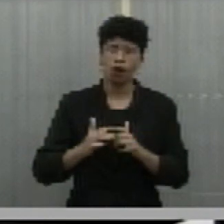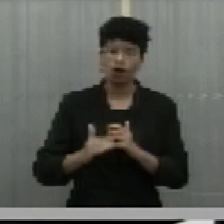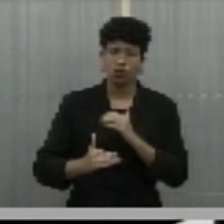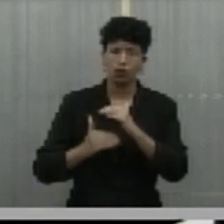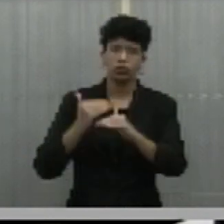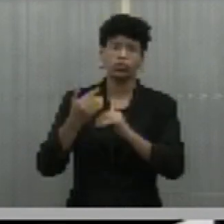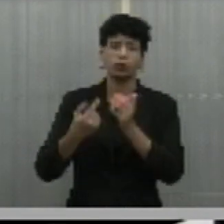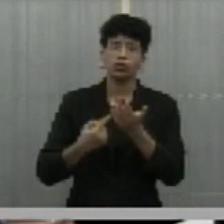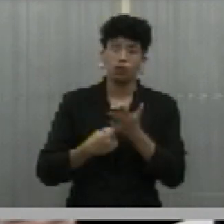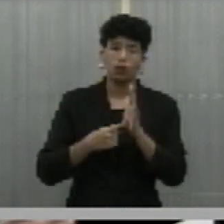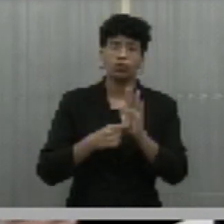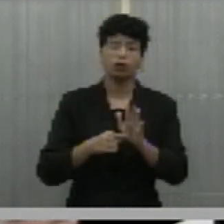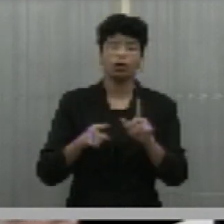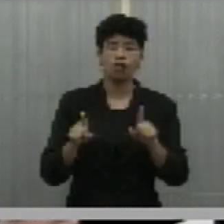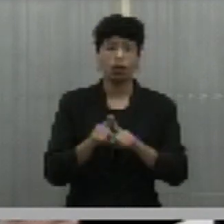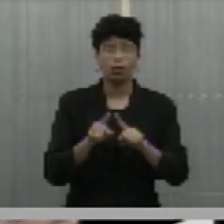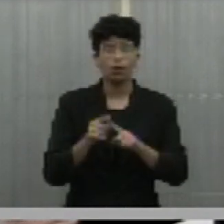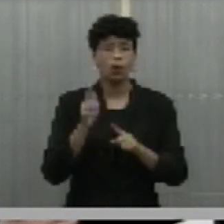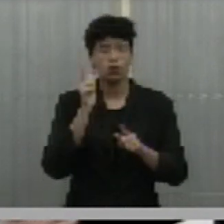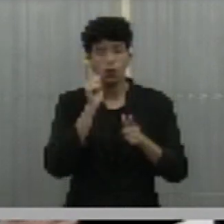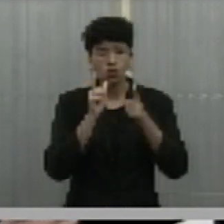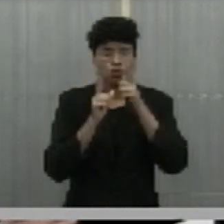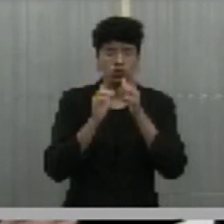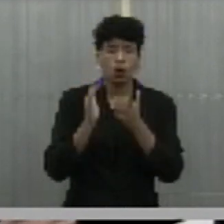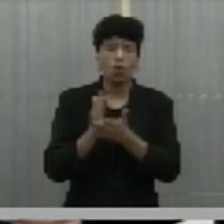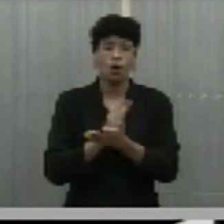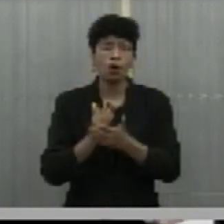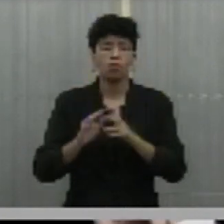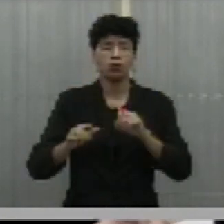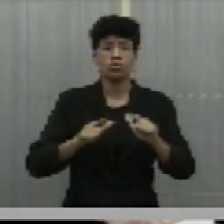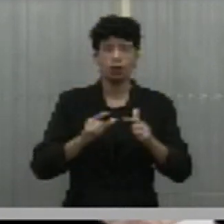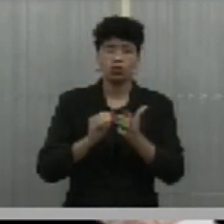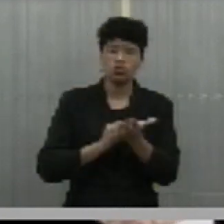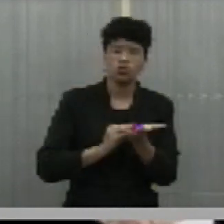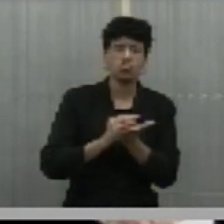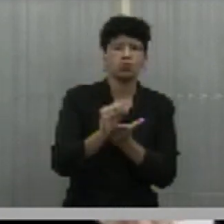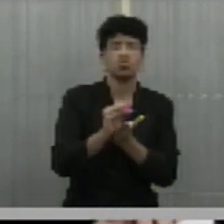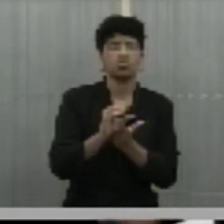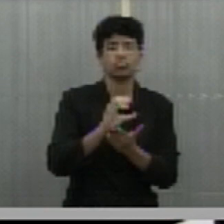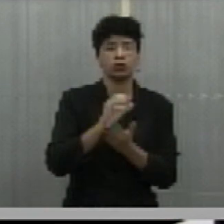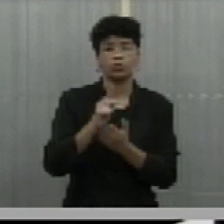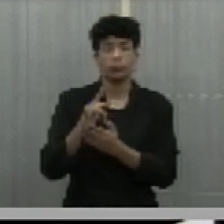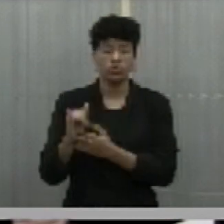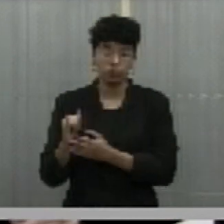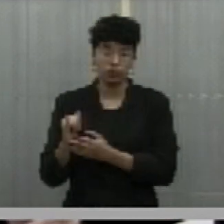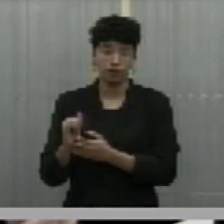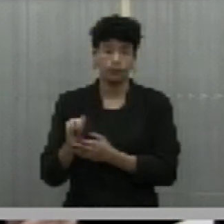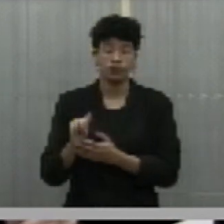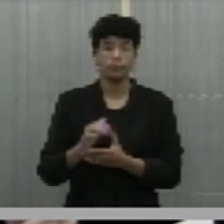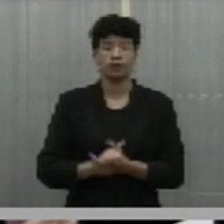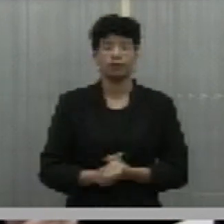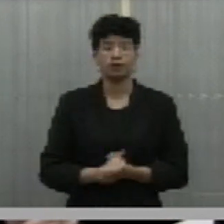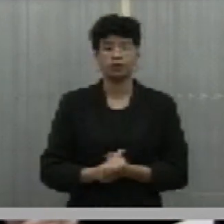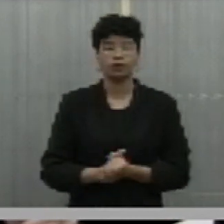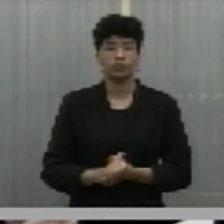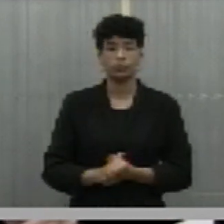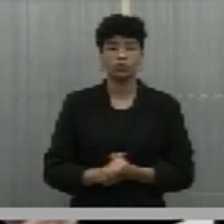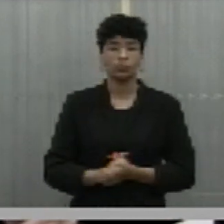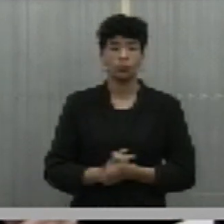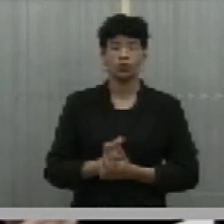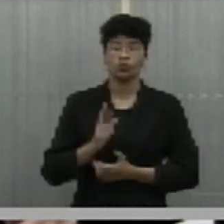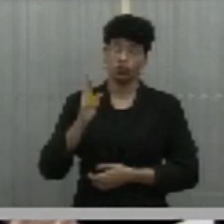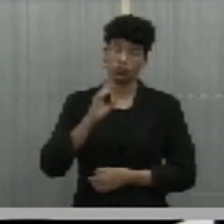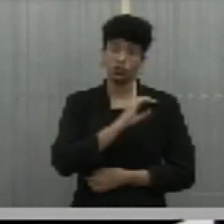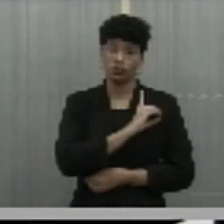deve ser registrado naturalmente dentro dos trabalhos e dos depoimentos da CPI. Vossa Excelência, deputado Evaldo,